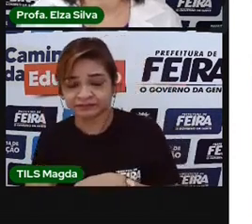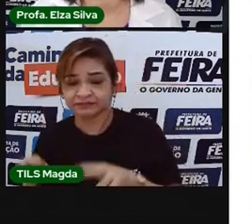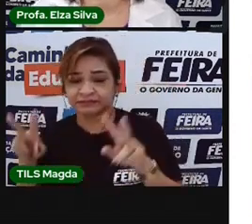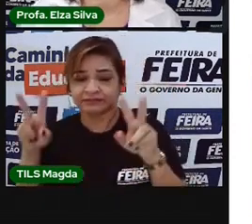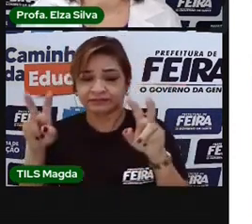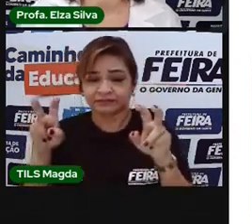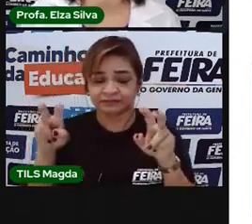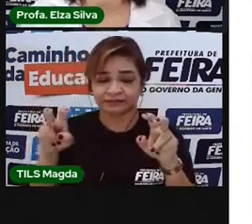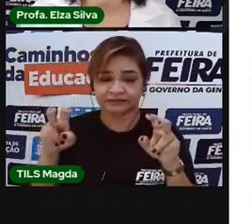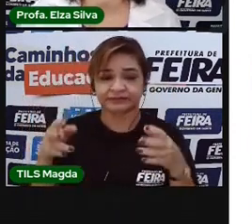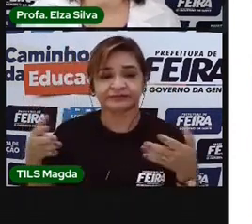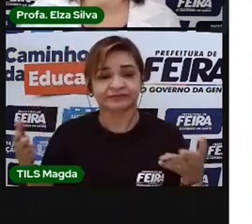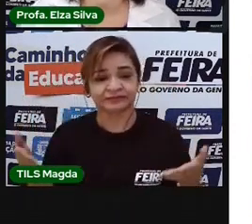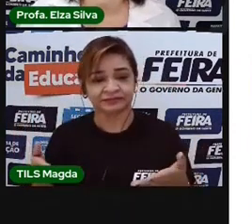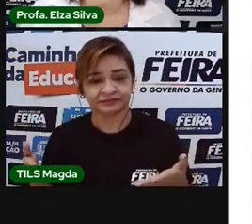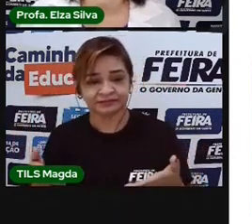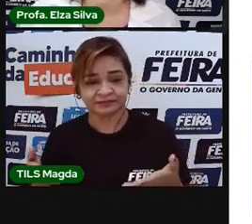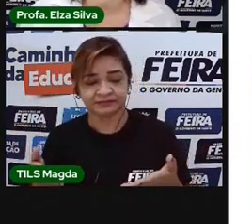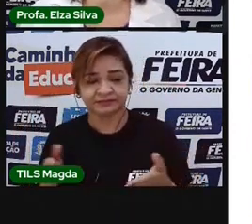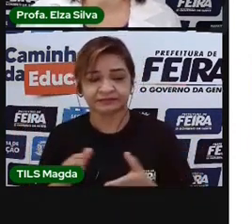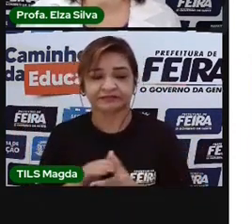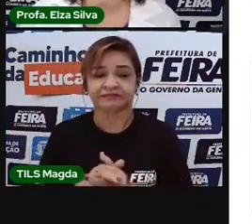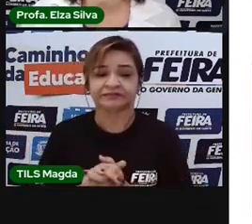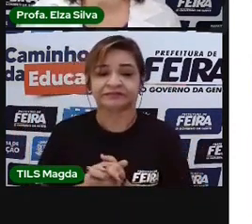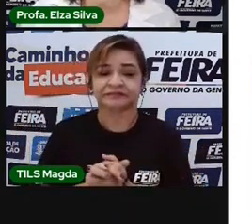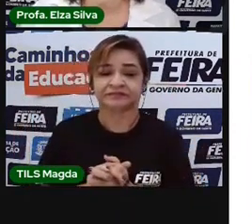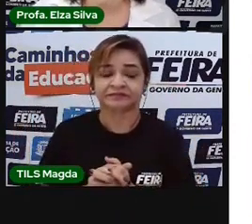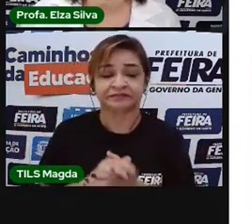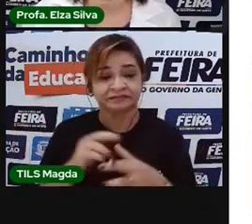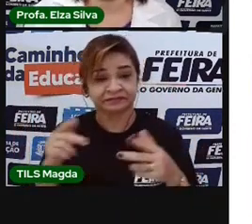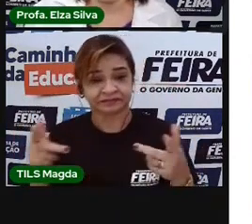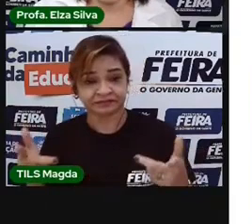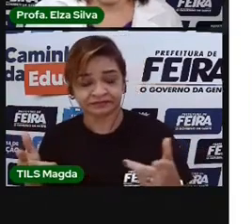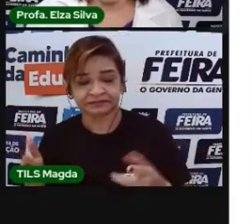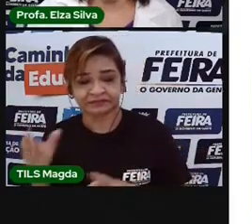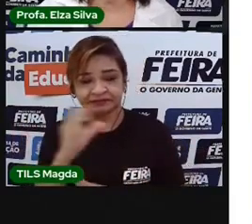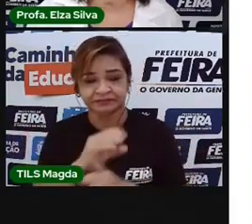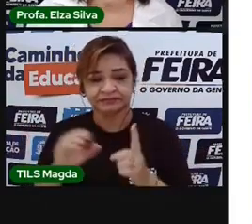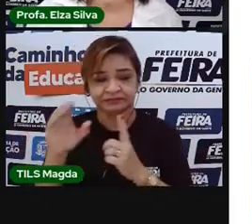aula, que é Diversidade Cultural.